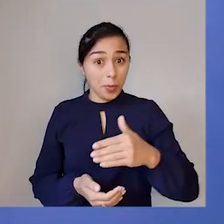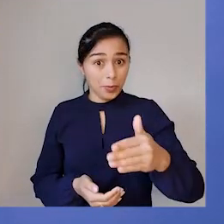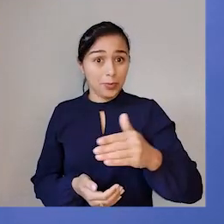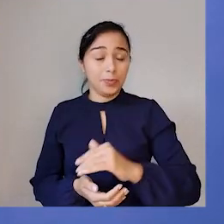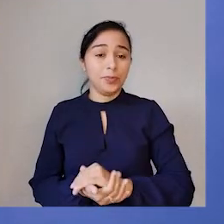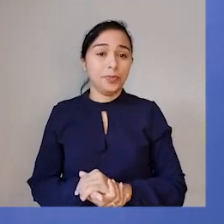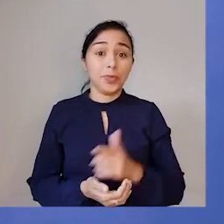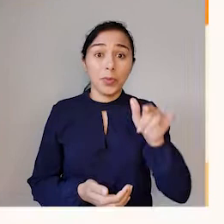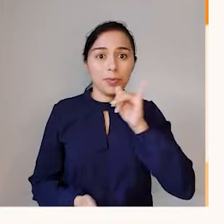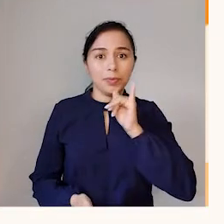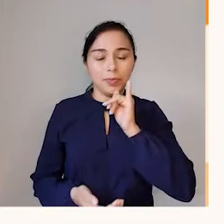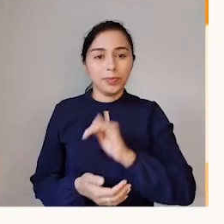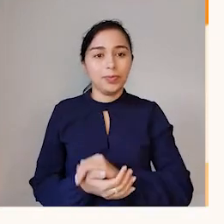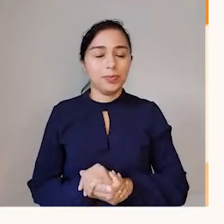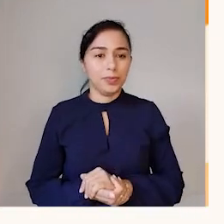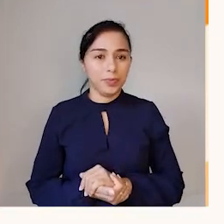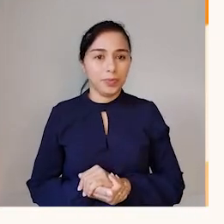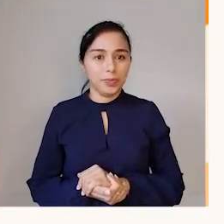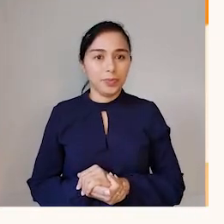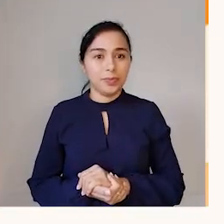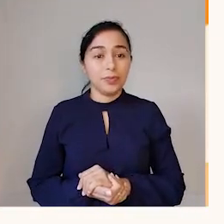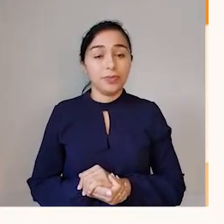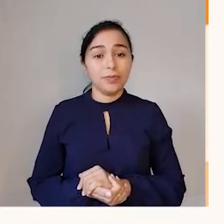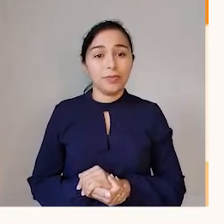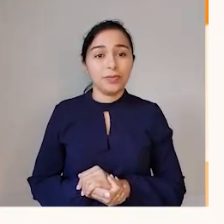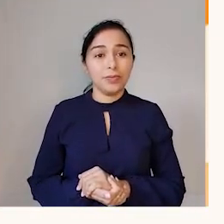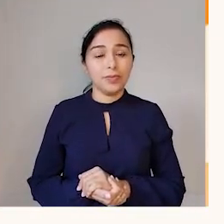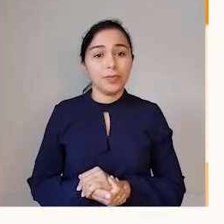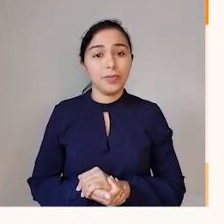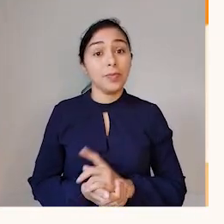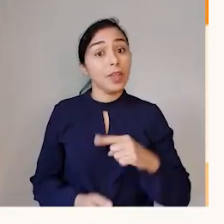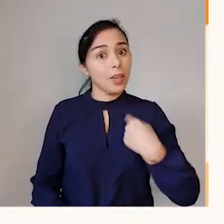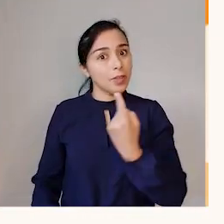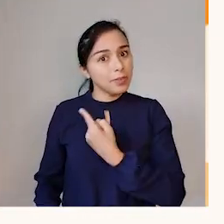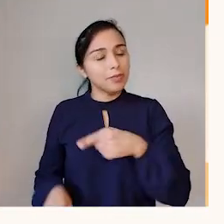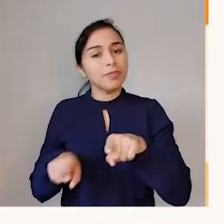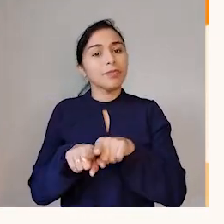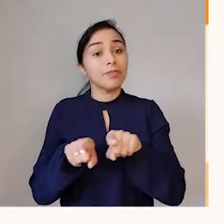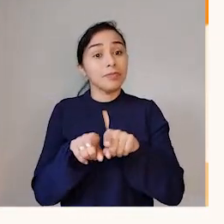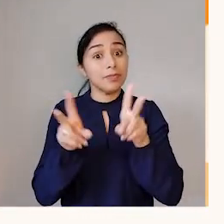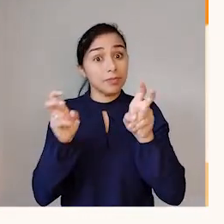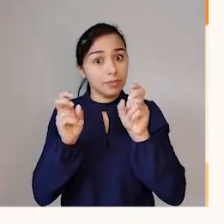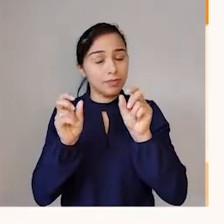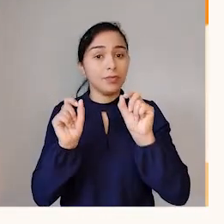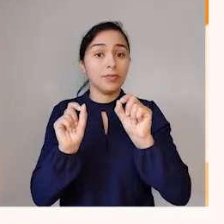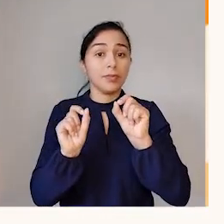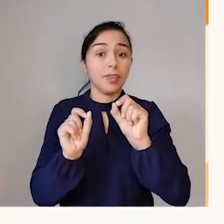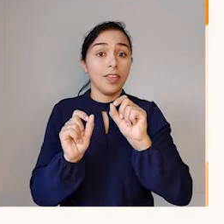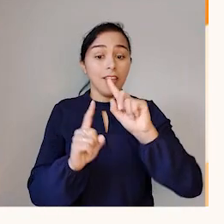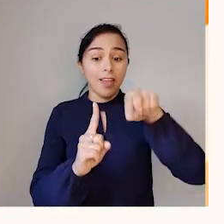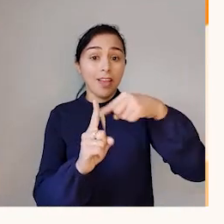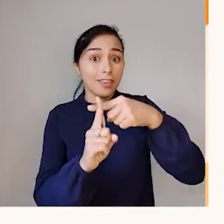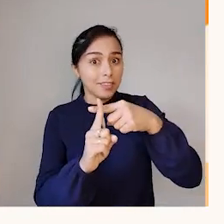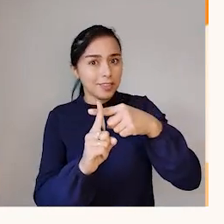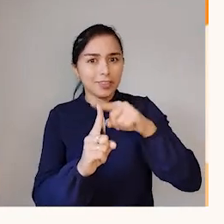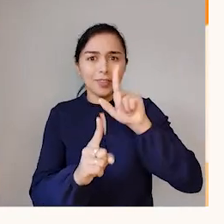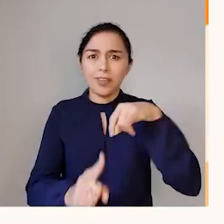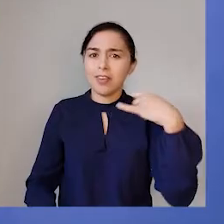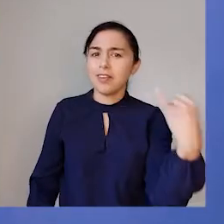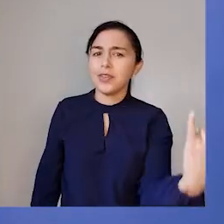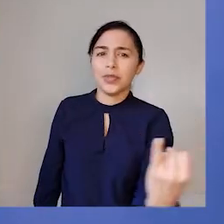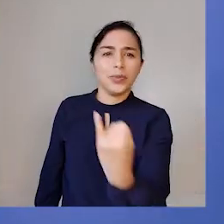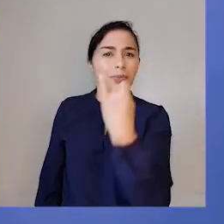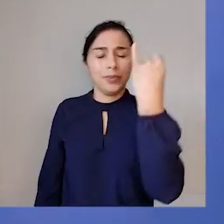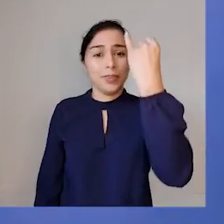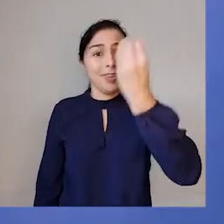Vamos para mais um exemplo. A partir desses exemplos, nós conseguimos perceber o quanto a adição é útil no nosso dia